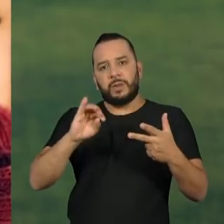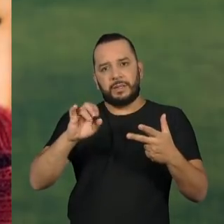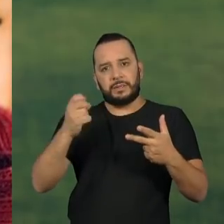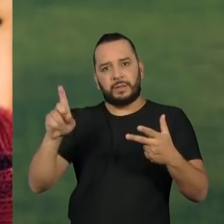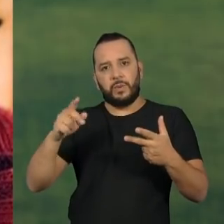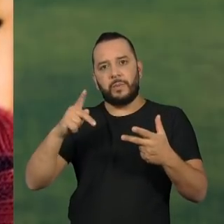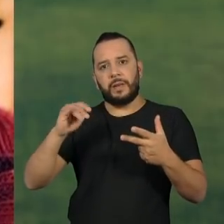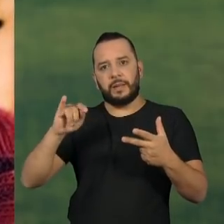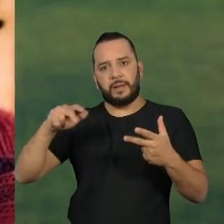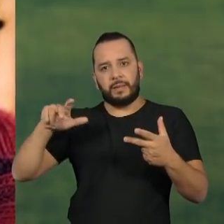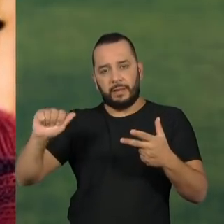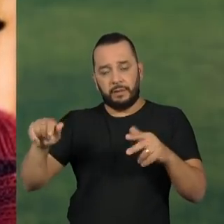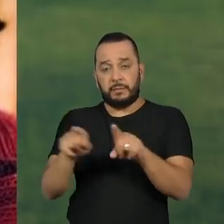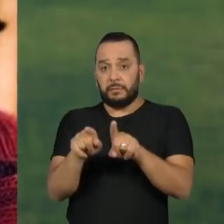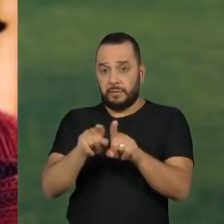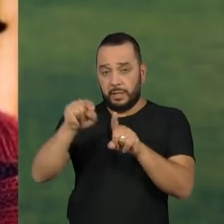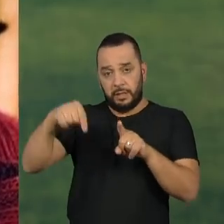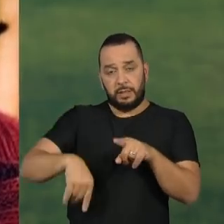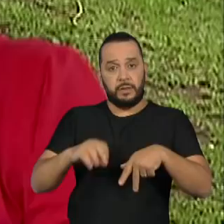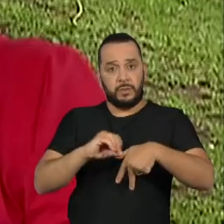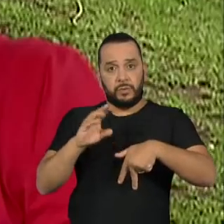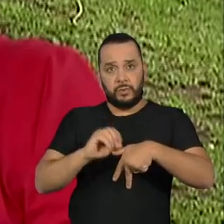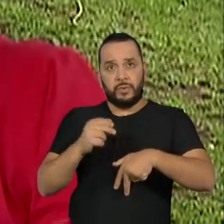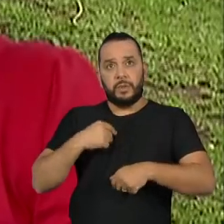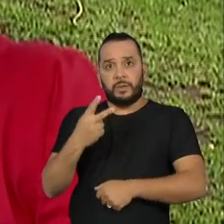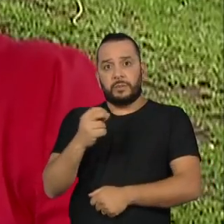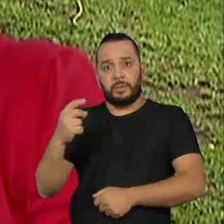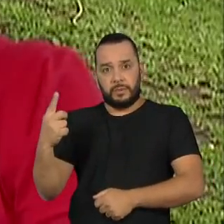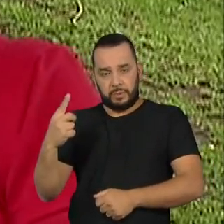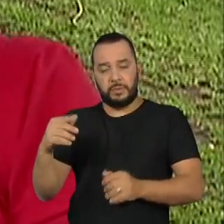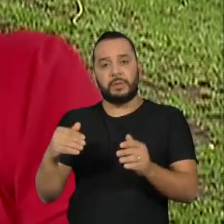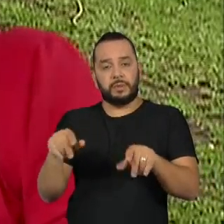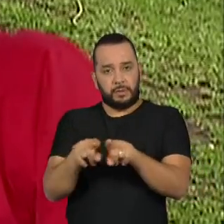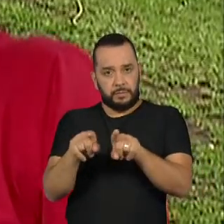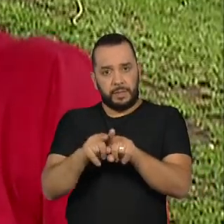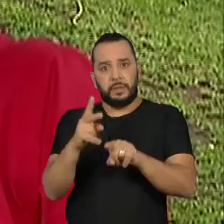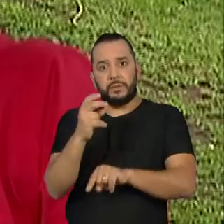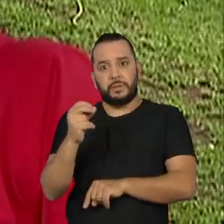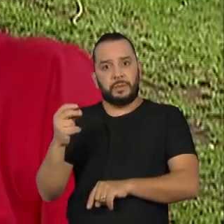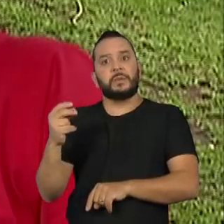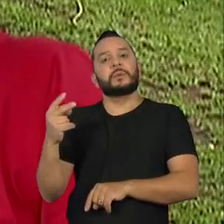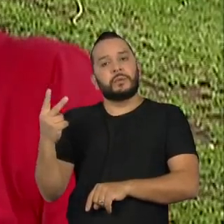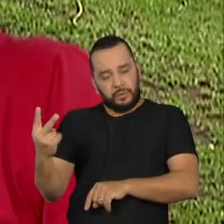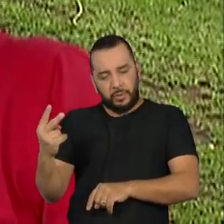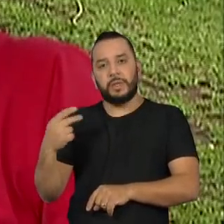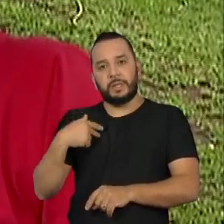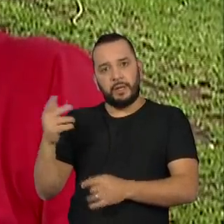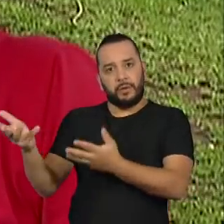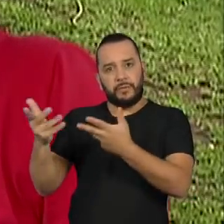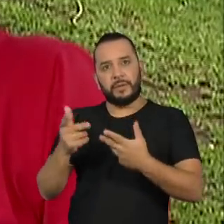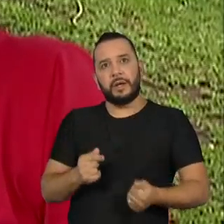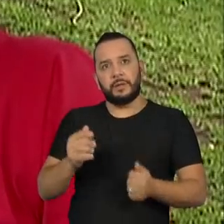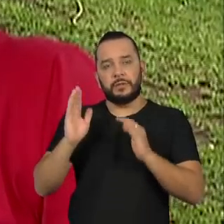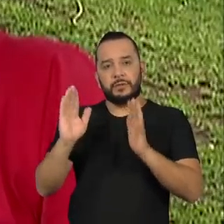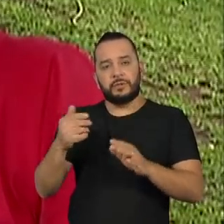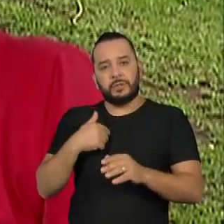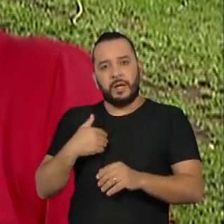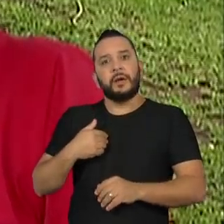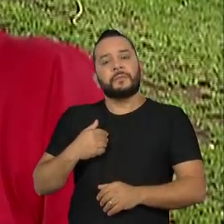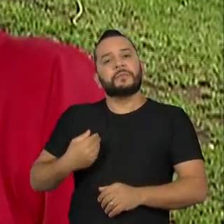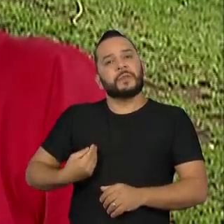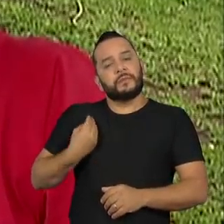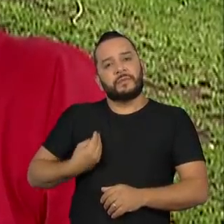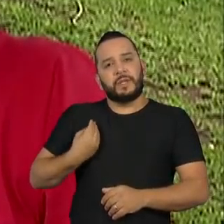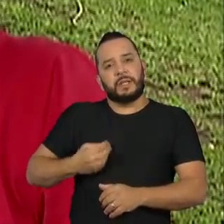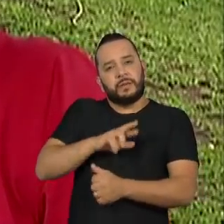Cultura participou em 2001 e 2002 como jornalista convidada do programa Biodiversidade Debate.